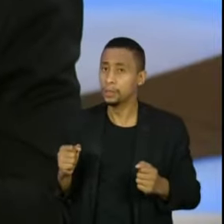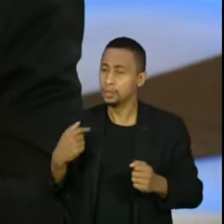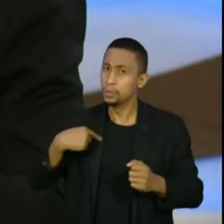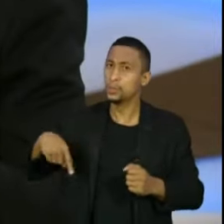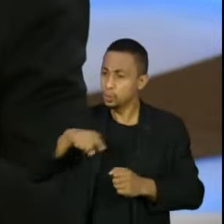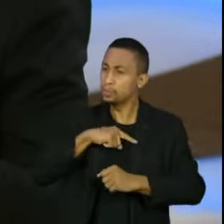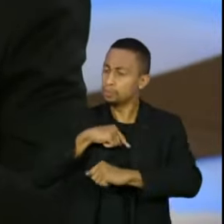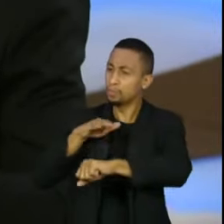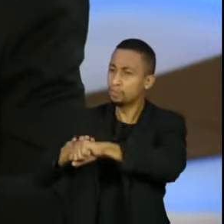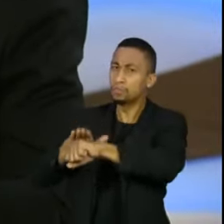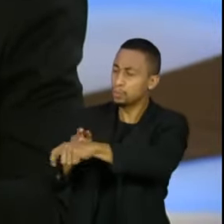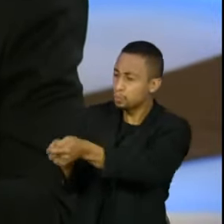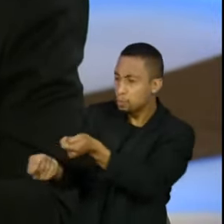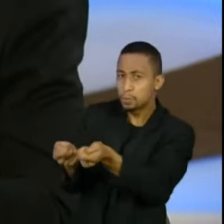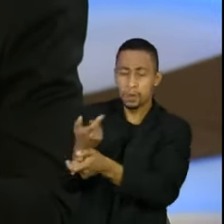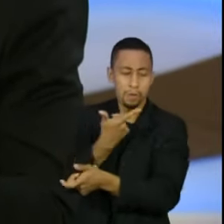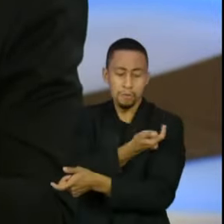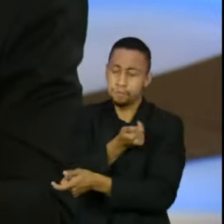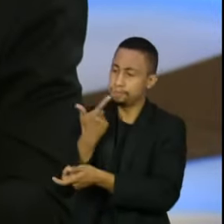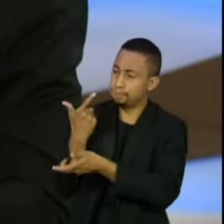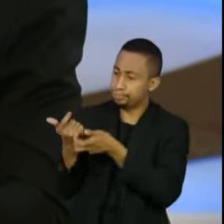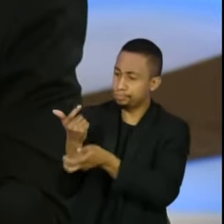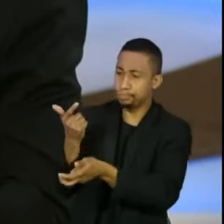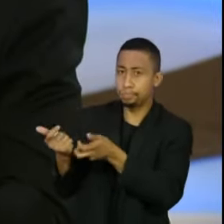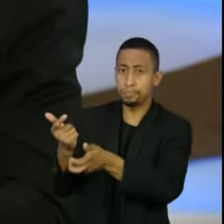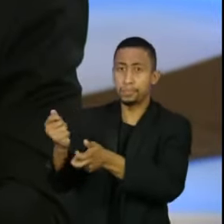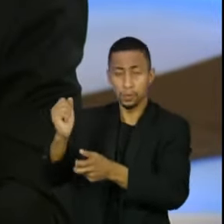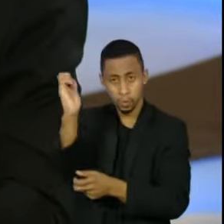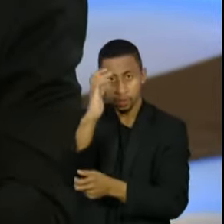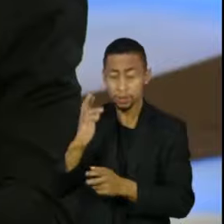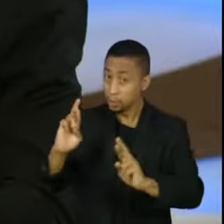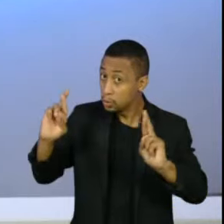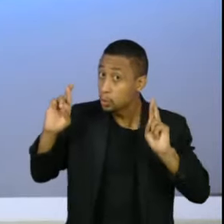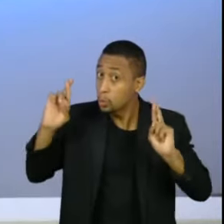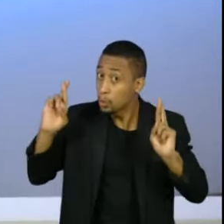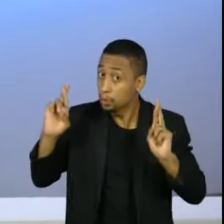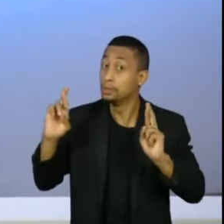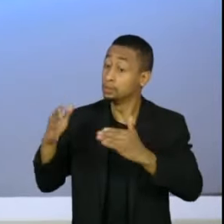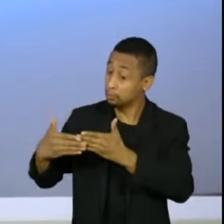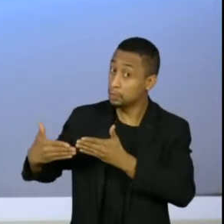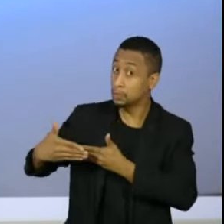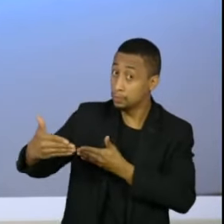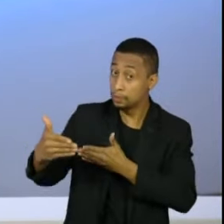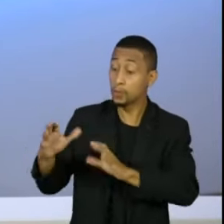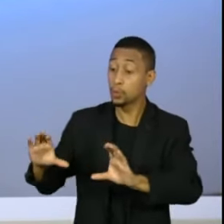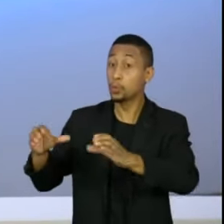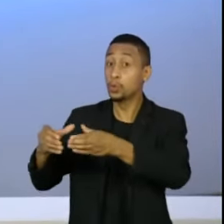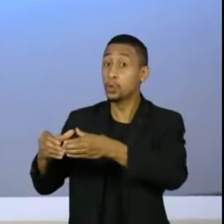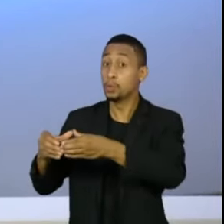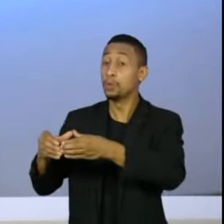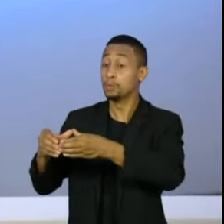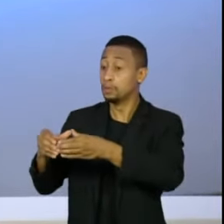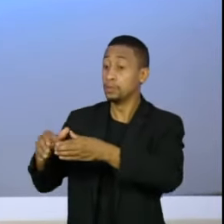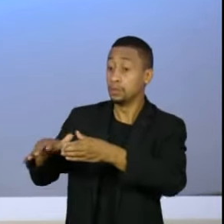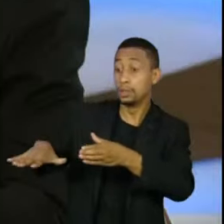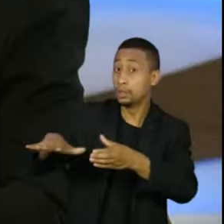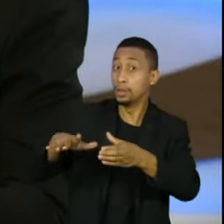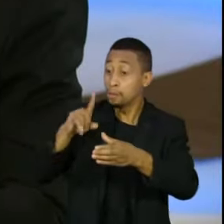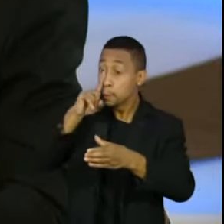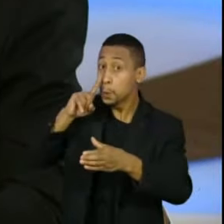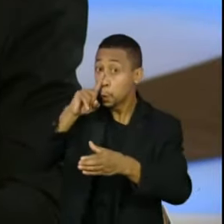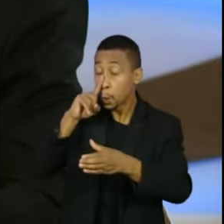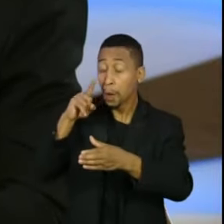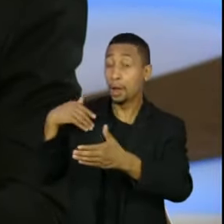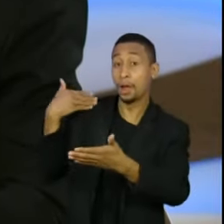imunização no Brasil, pelo menos assim espero, de que nós possamos vacinar a população brasileira, especialmente os grupos de risco, até o meio do ano,